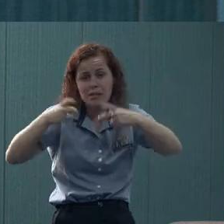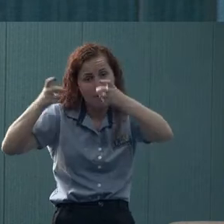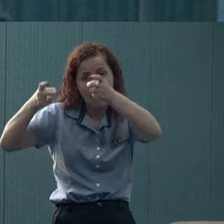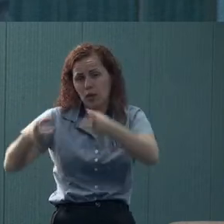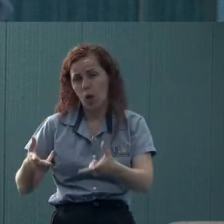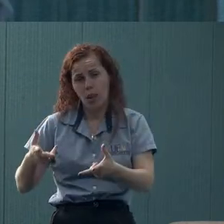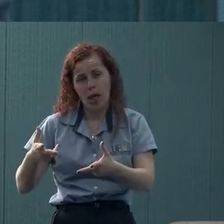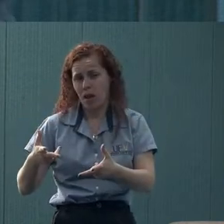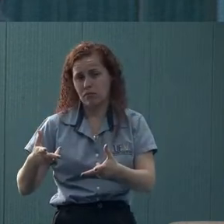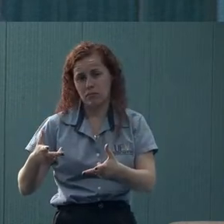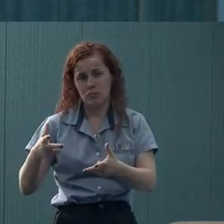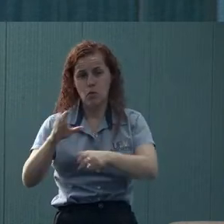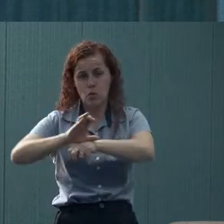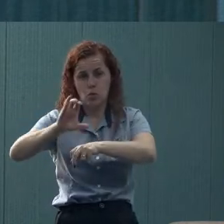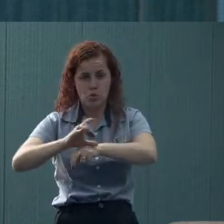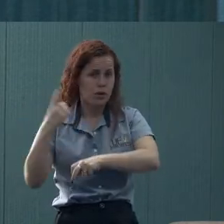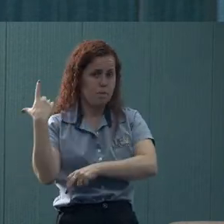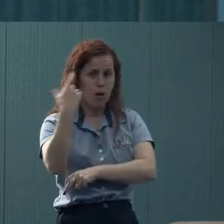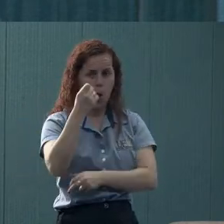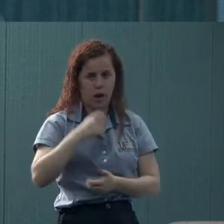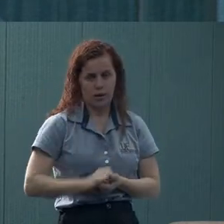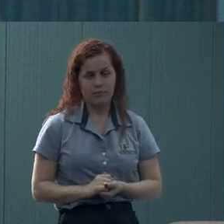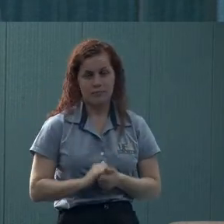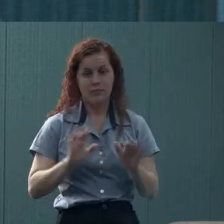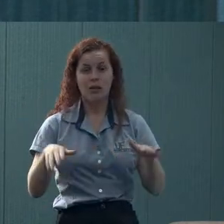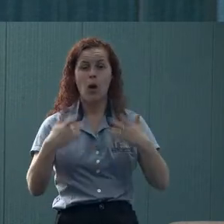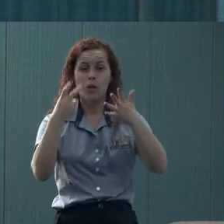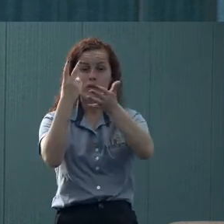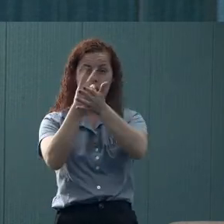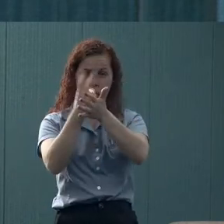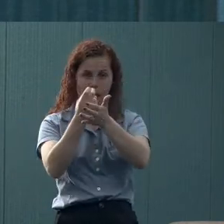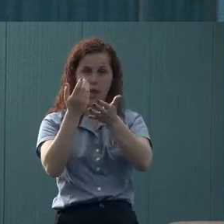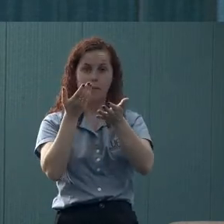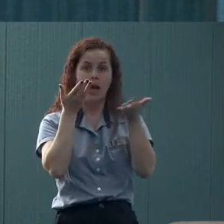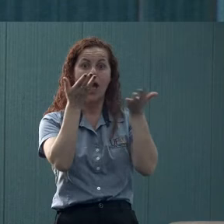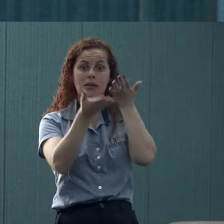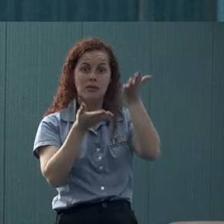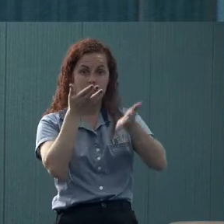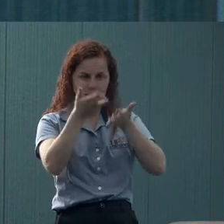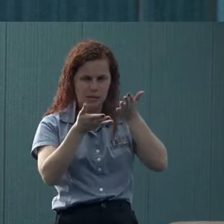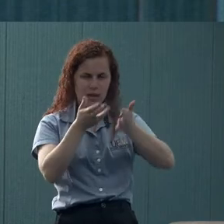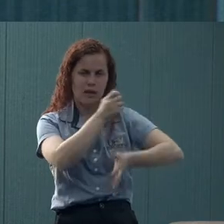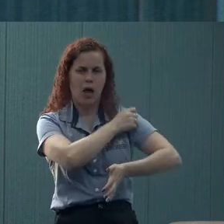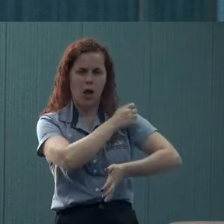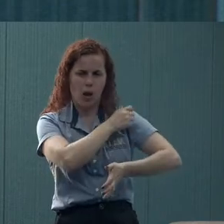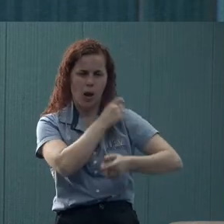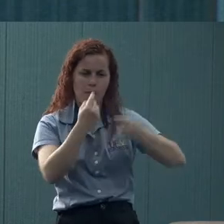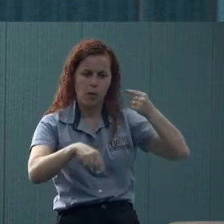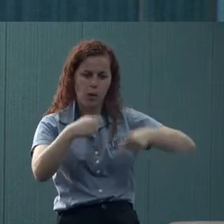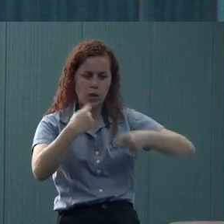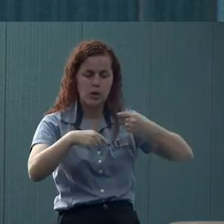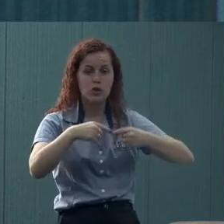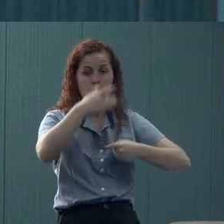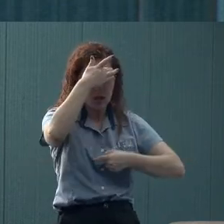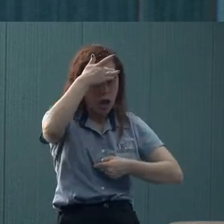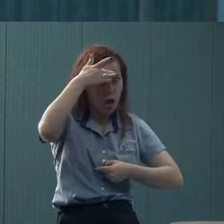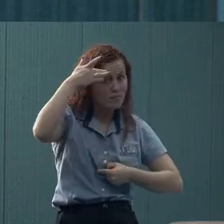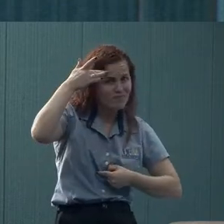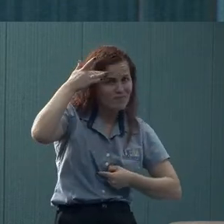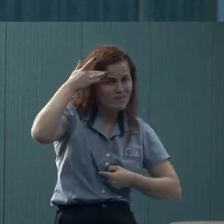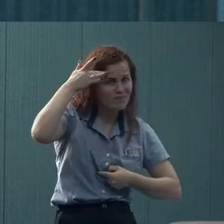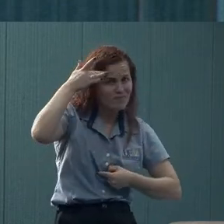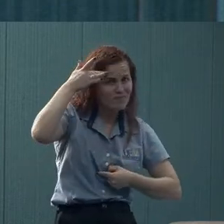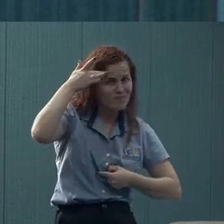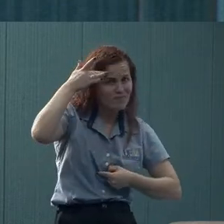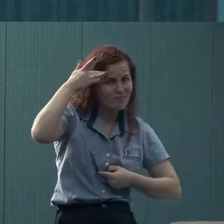Então, por isso que eu sempre coloco que política de assistência estudantil é política de saúde mental. E quando você